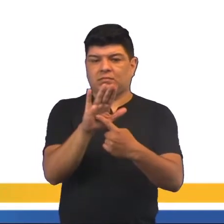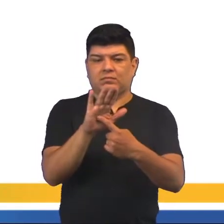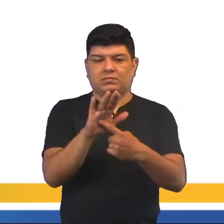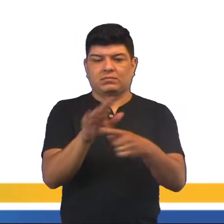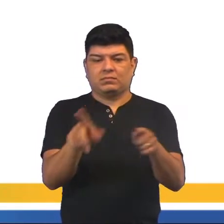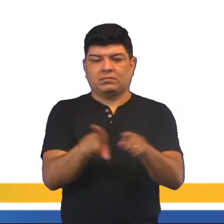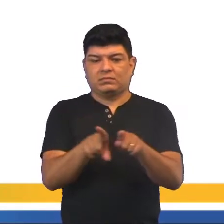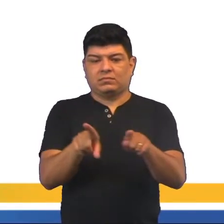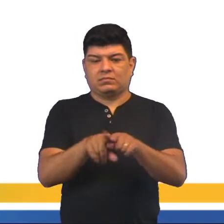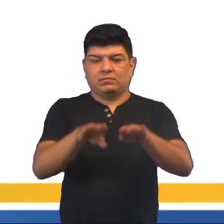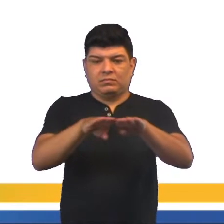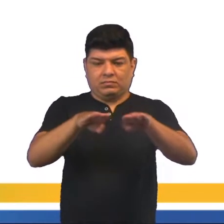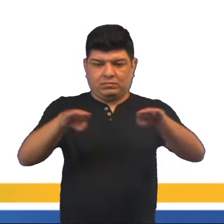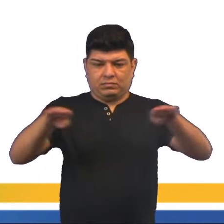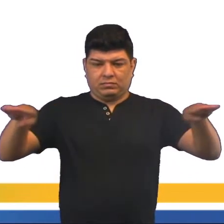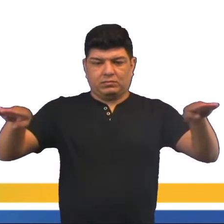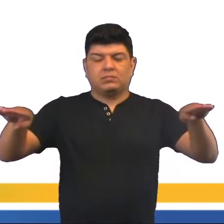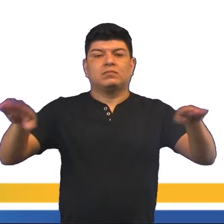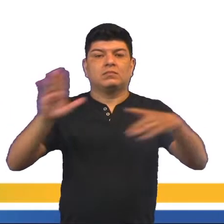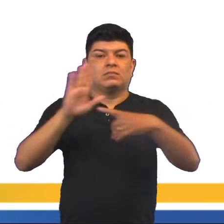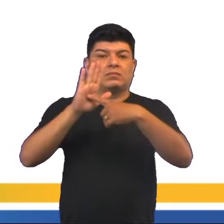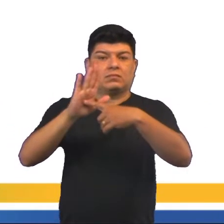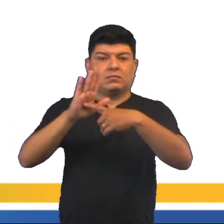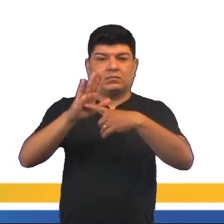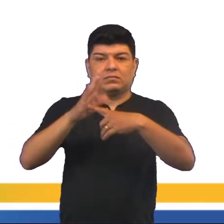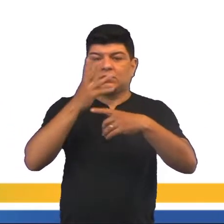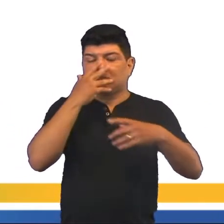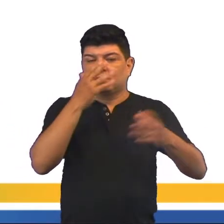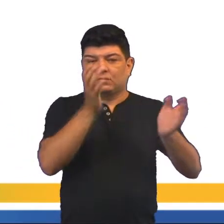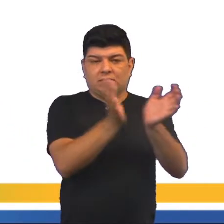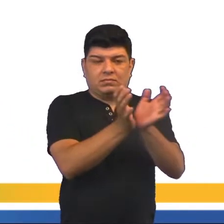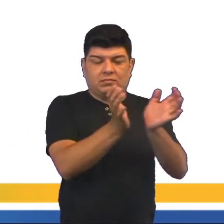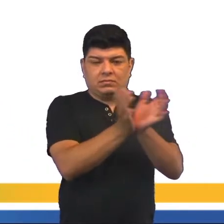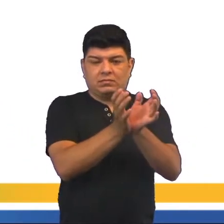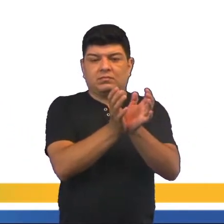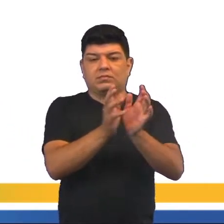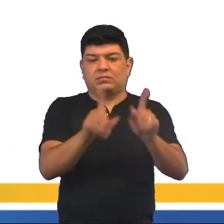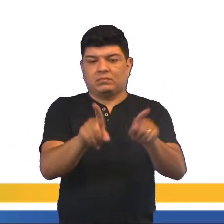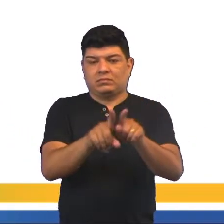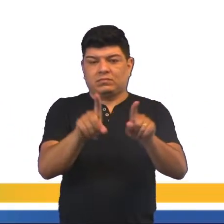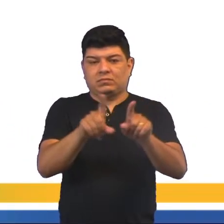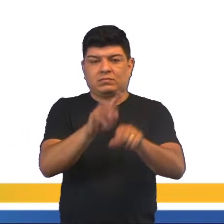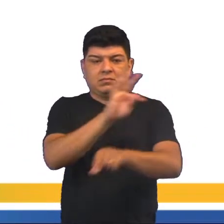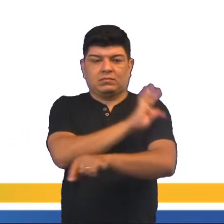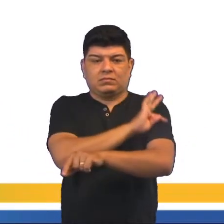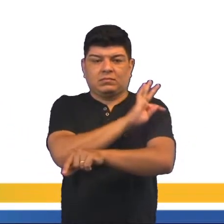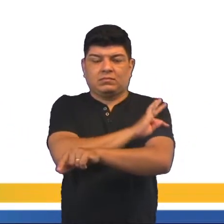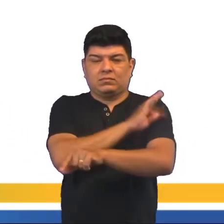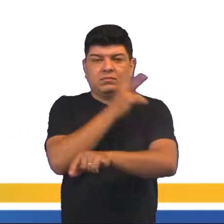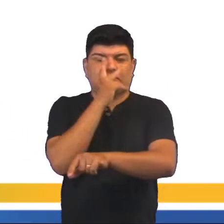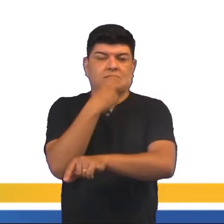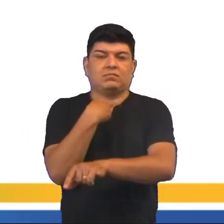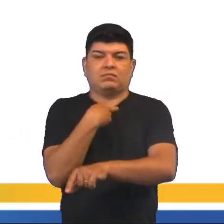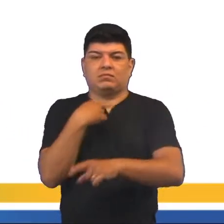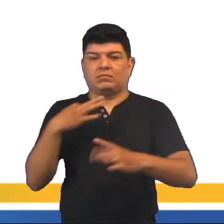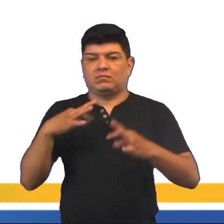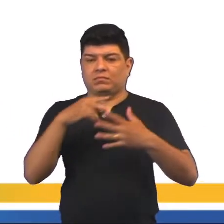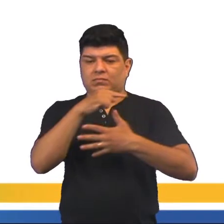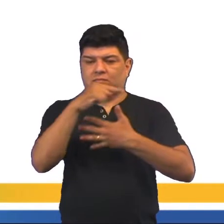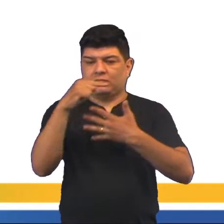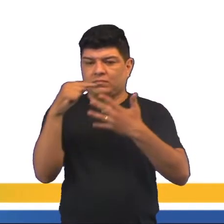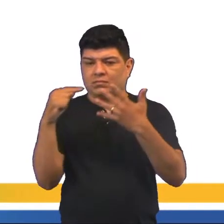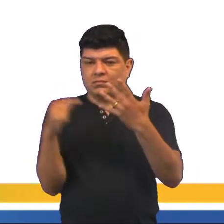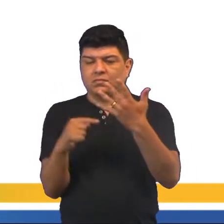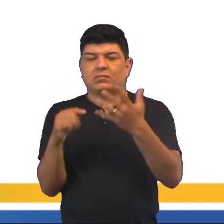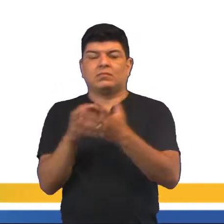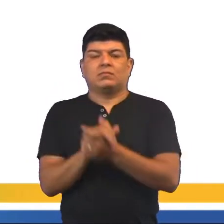para o público. E nele atuam a equipe dramática e a equipe técnica, que se ocupam de todos os elementos